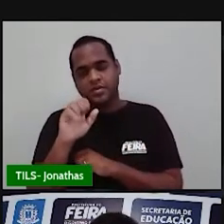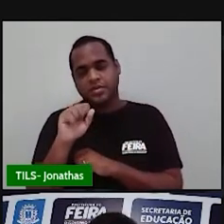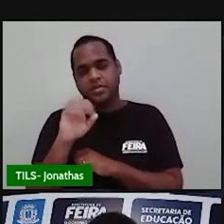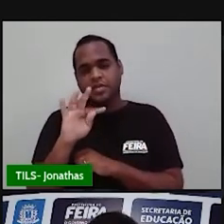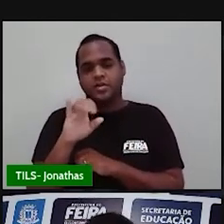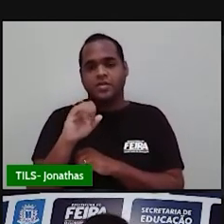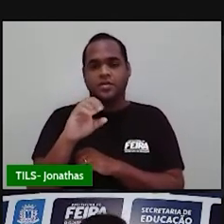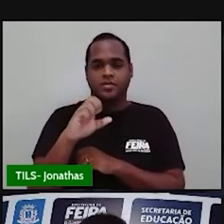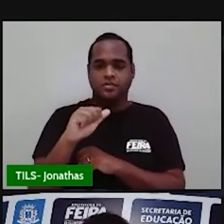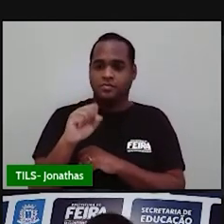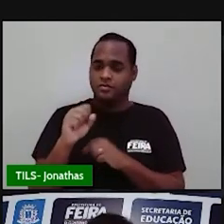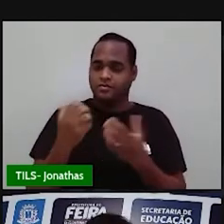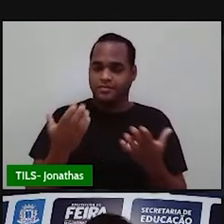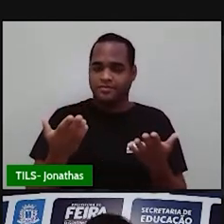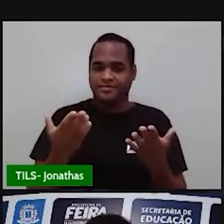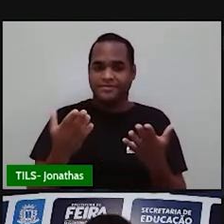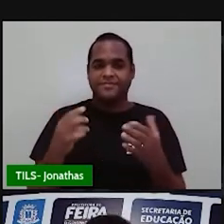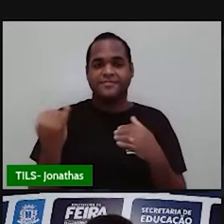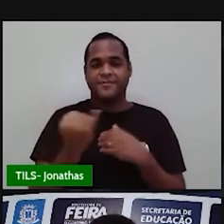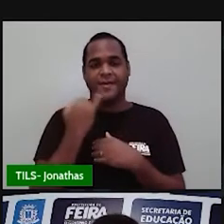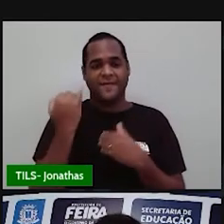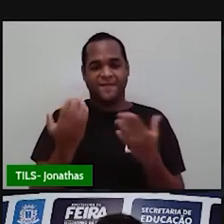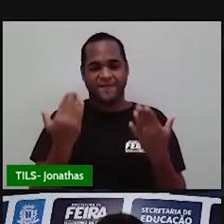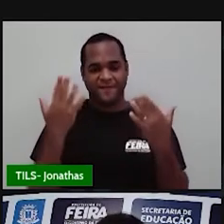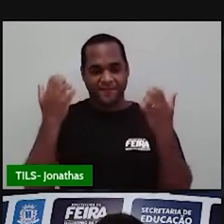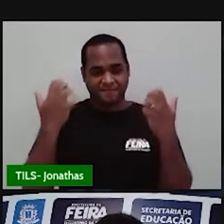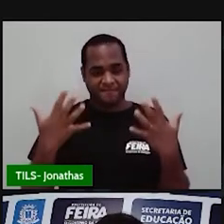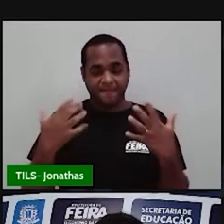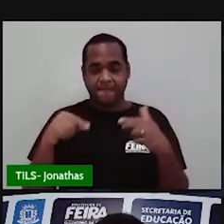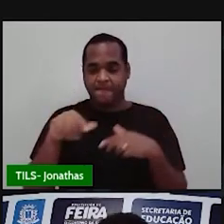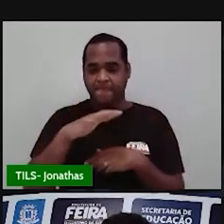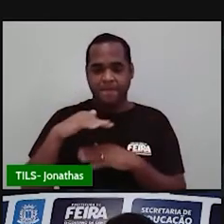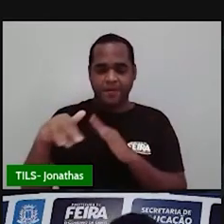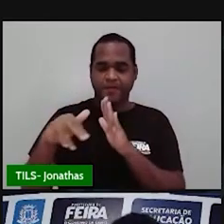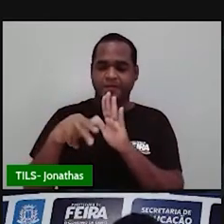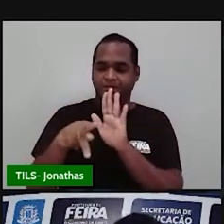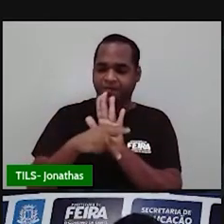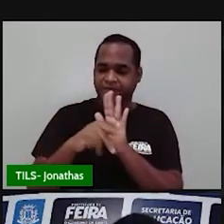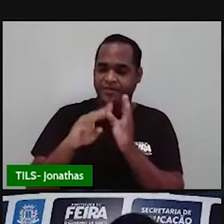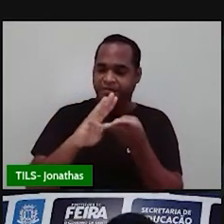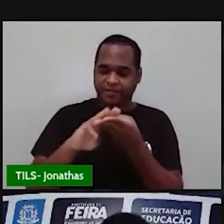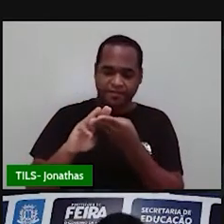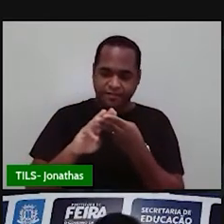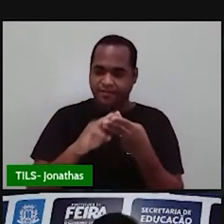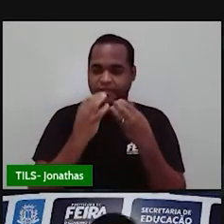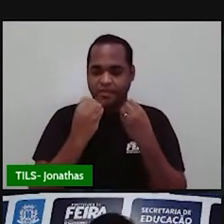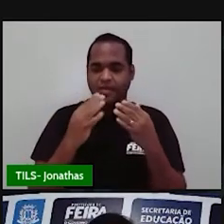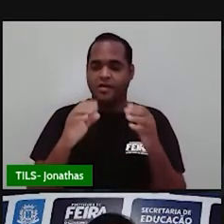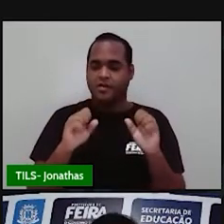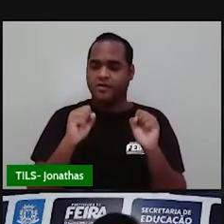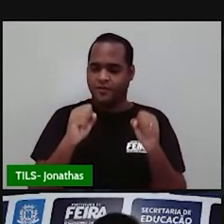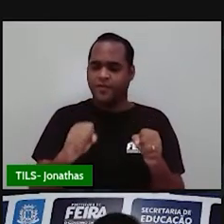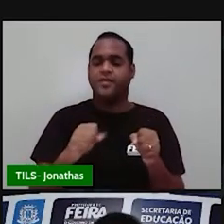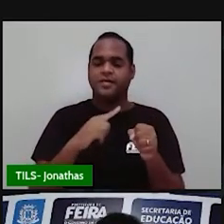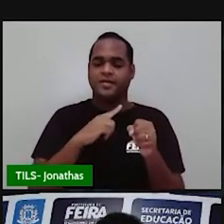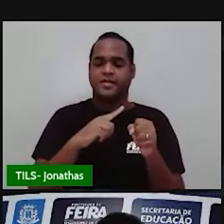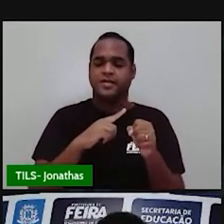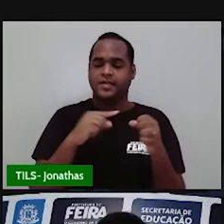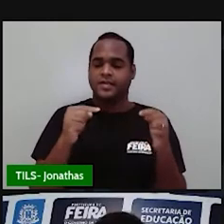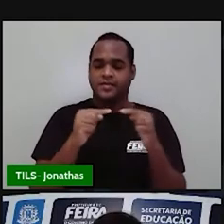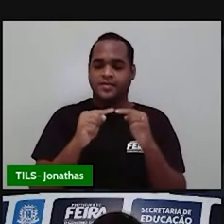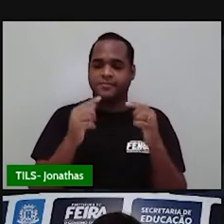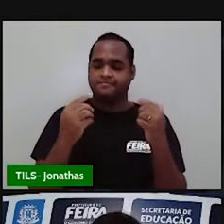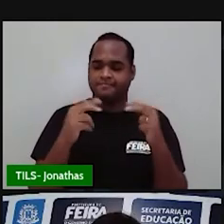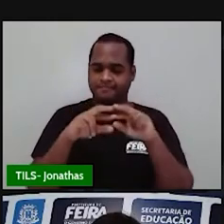Então, vamos lá? Porque é dentro dessa parte da matemática que a gente vai reforçar esse assunto,